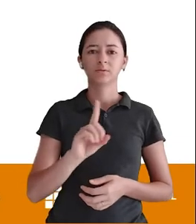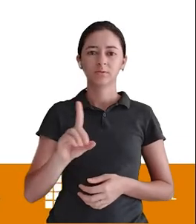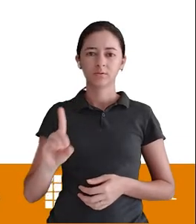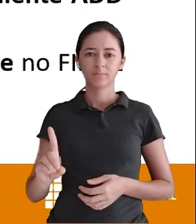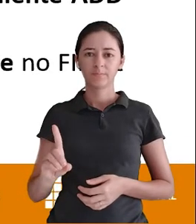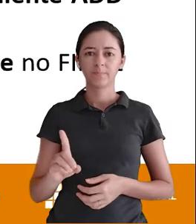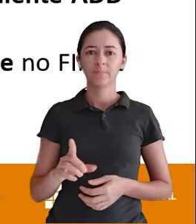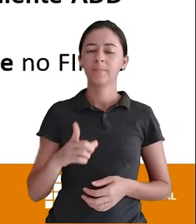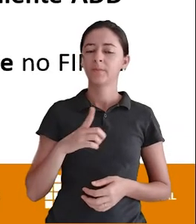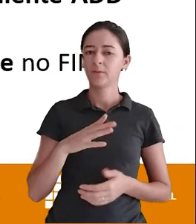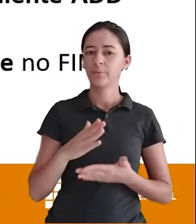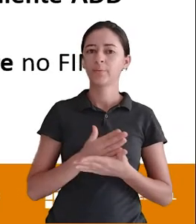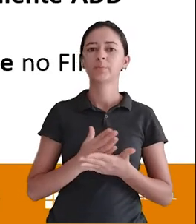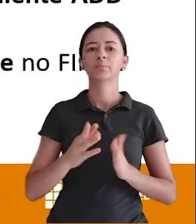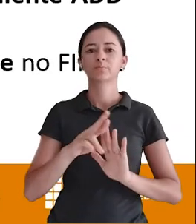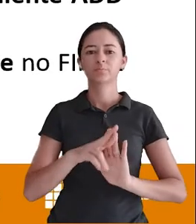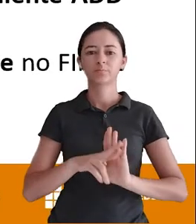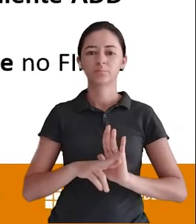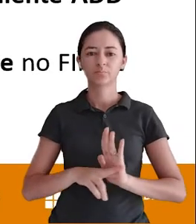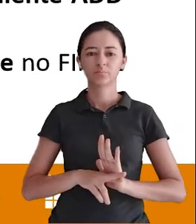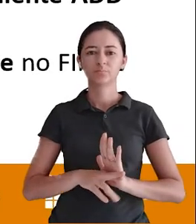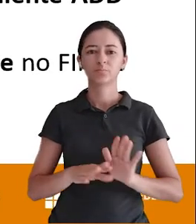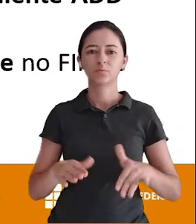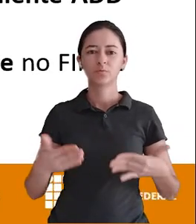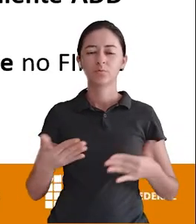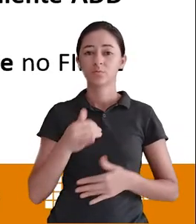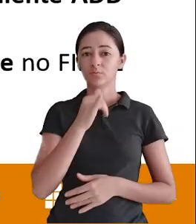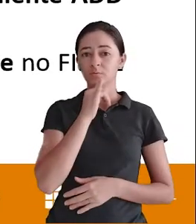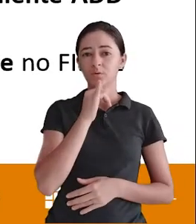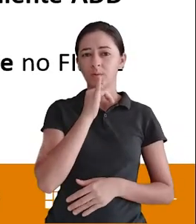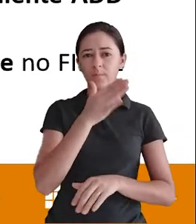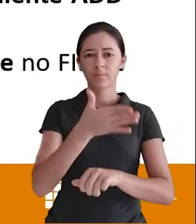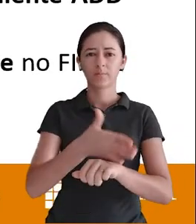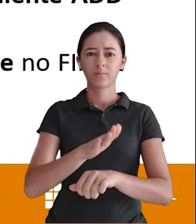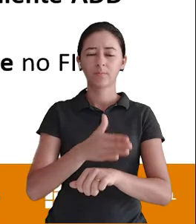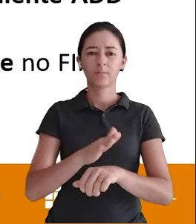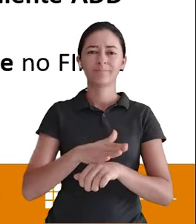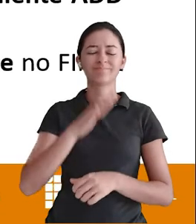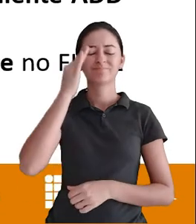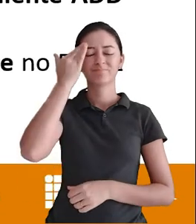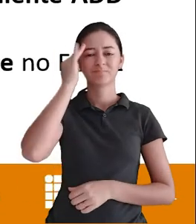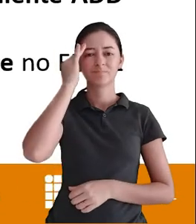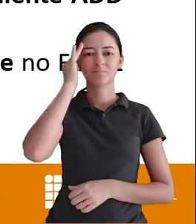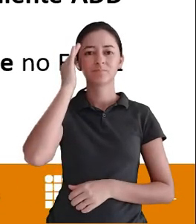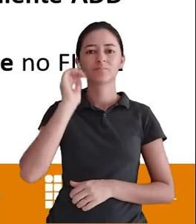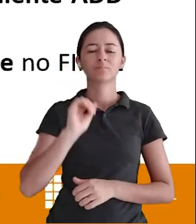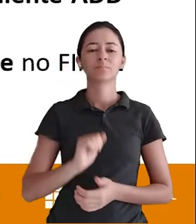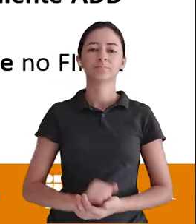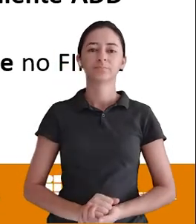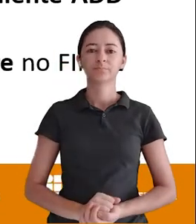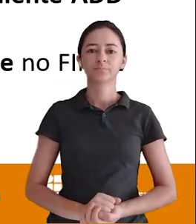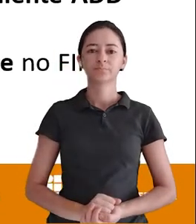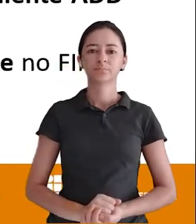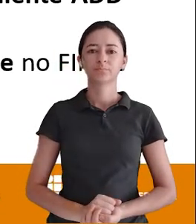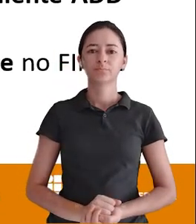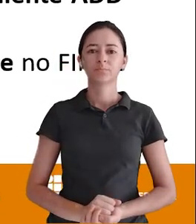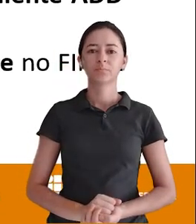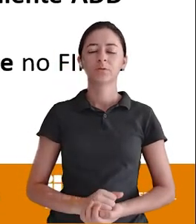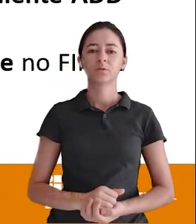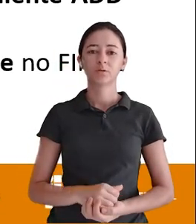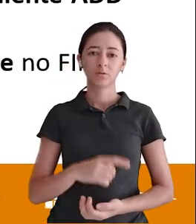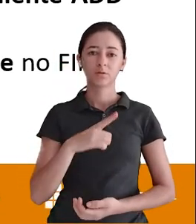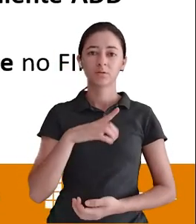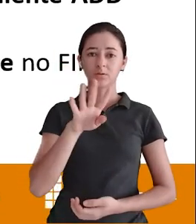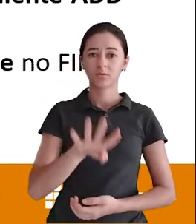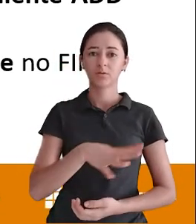Mas tem algumas regrinhas Ainda Então vamos A um exemplo Prático Que a gente entender De forma mais Específica Não considere Uma tabela